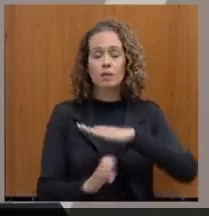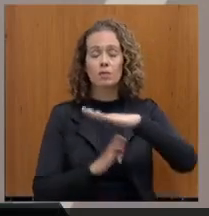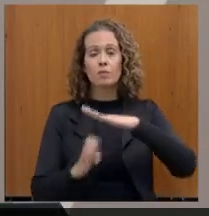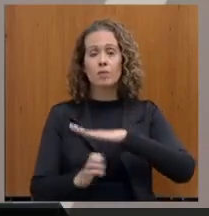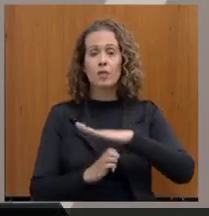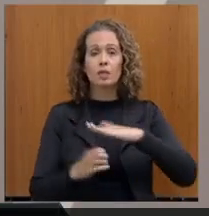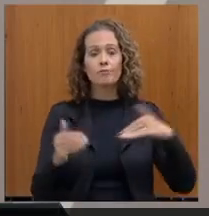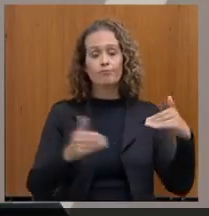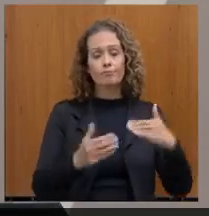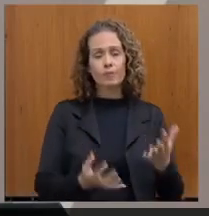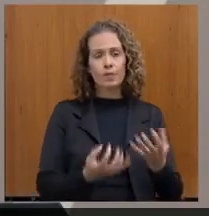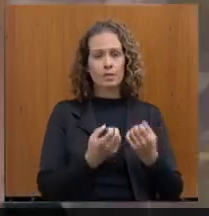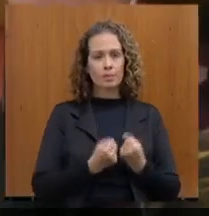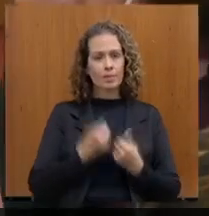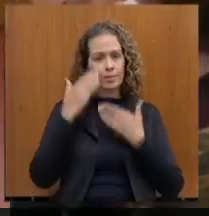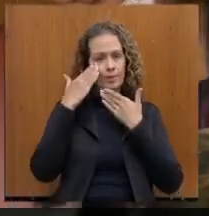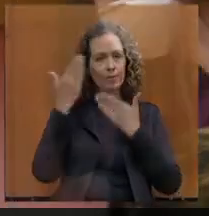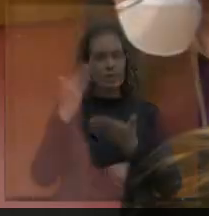Muito obrigado.